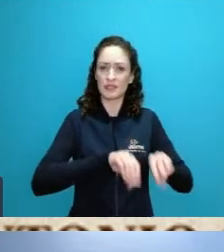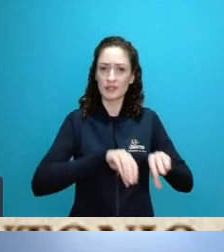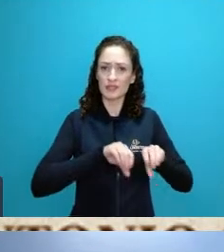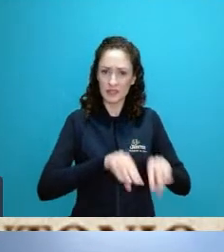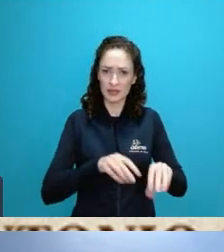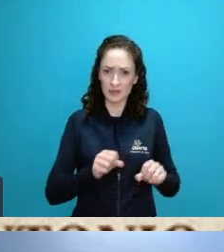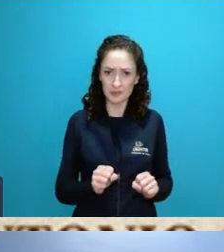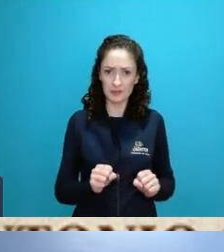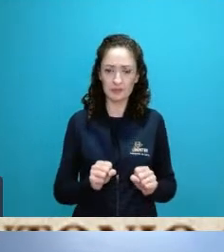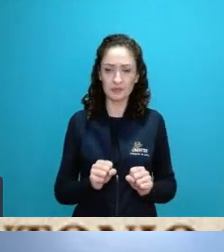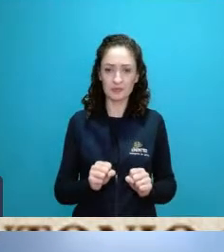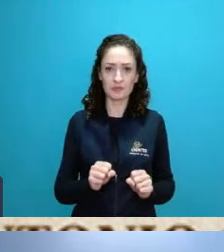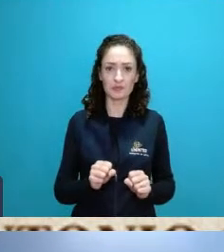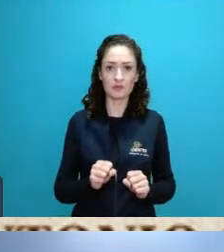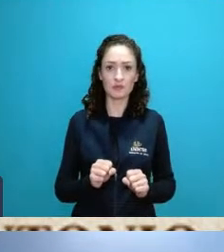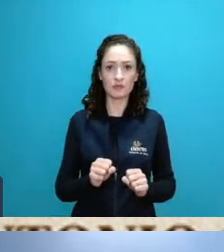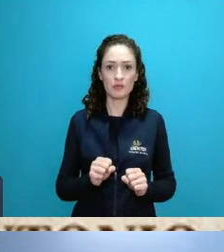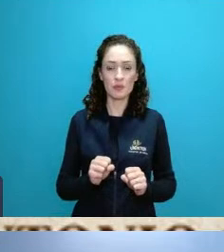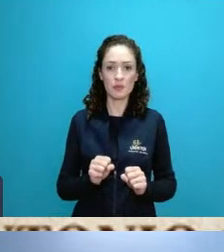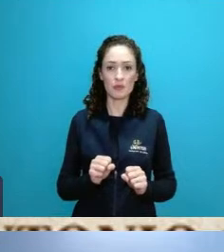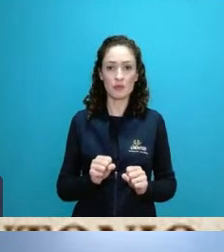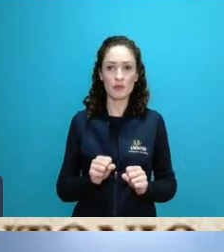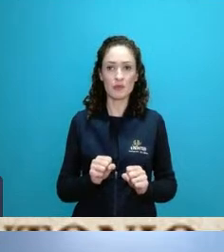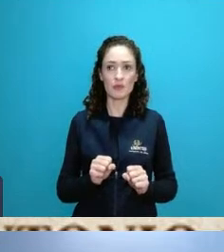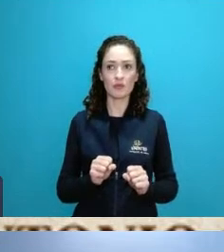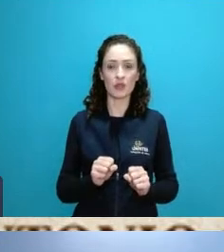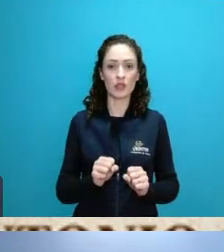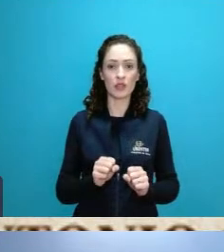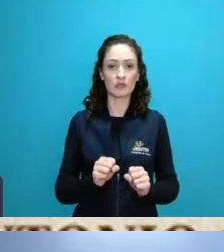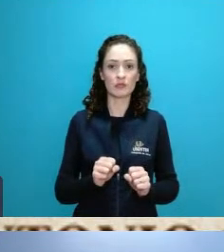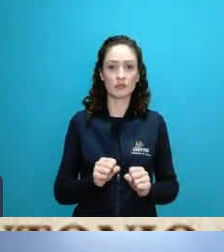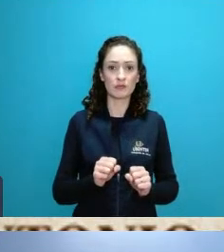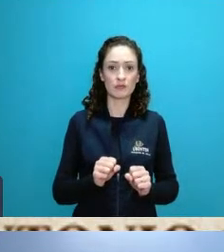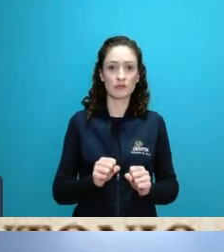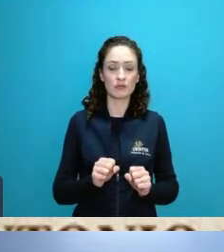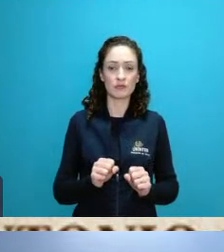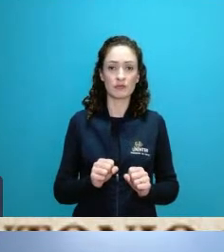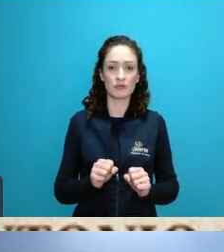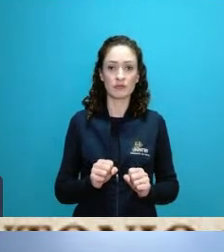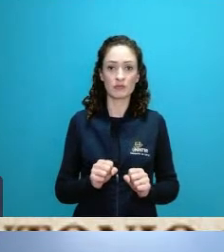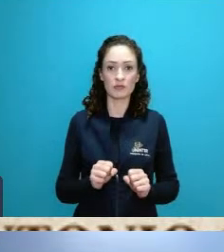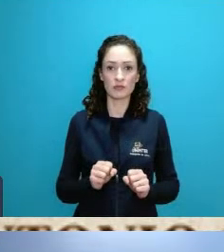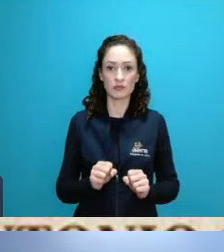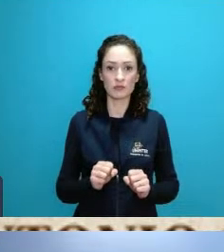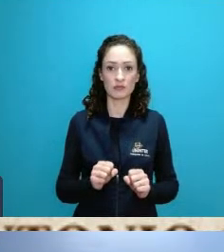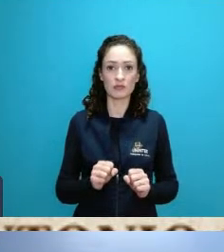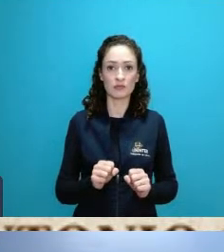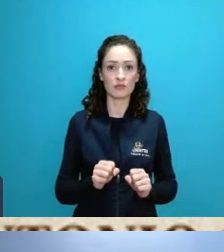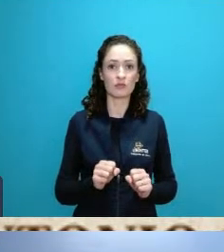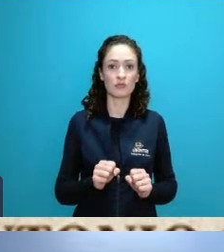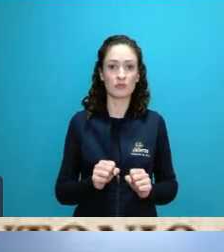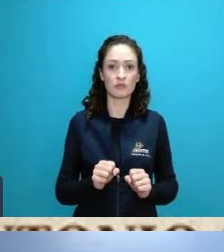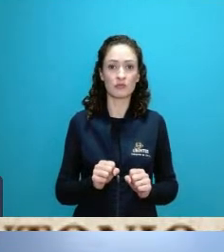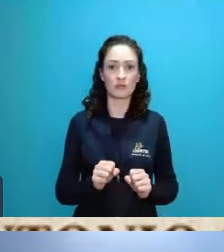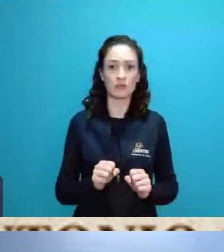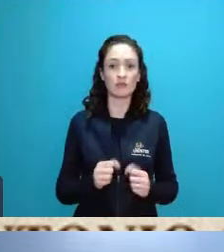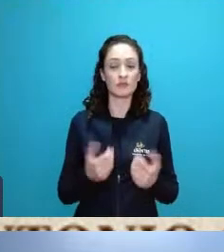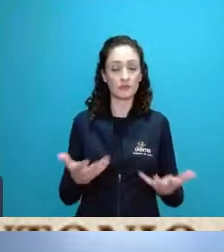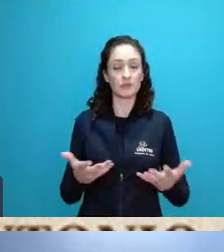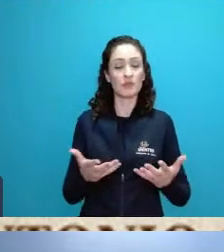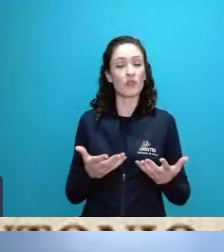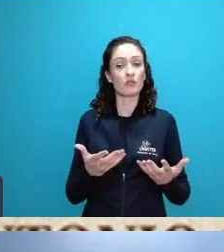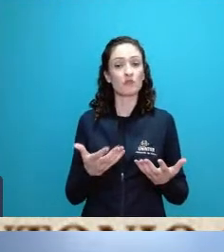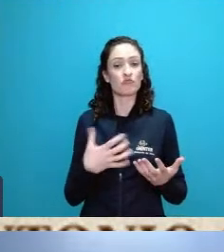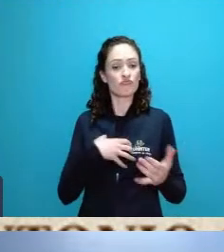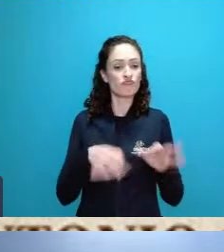o modo de tratamento de hierarquização de rede de drenagem inclusive